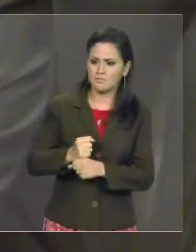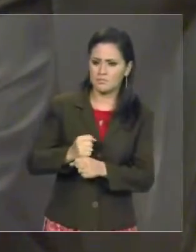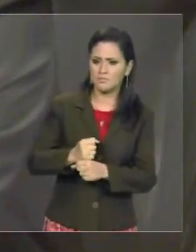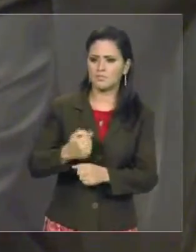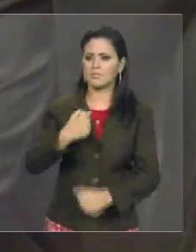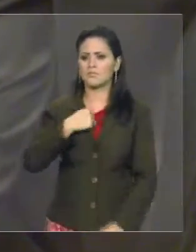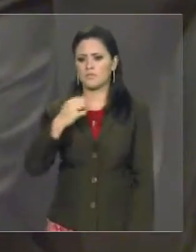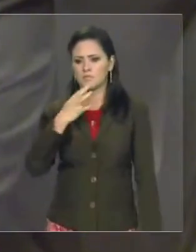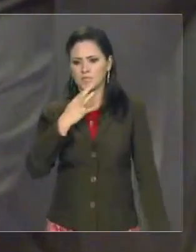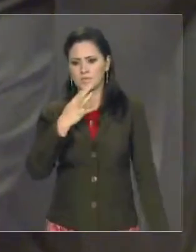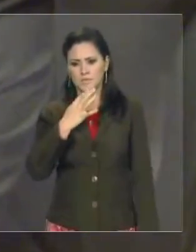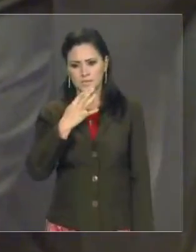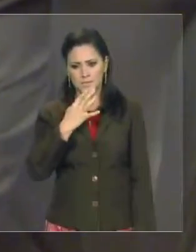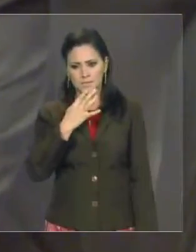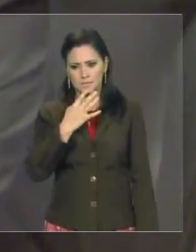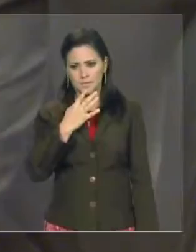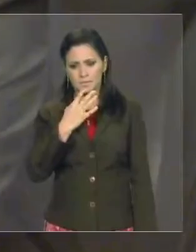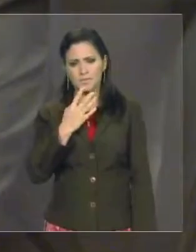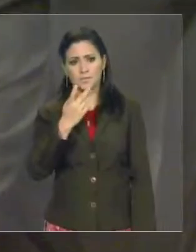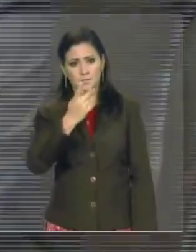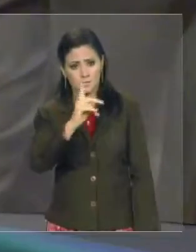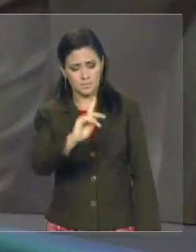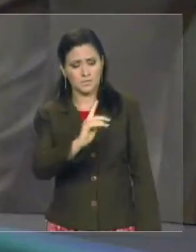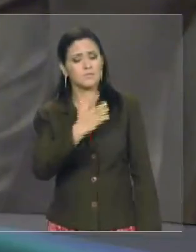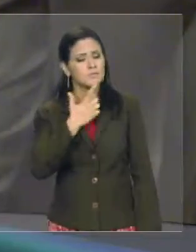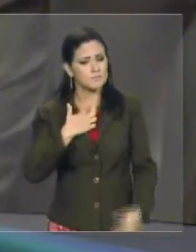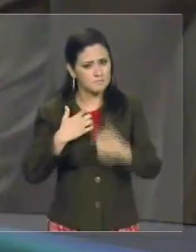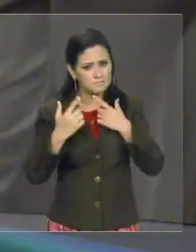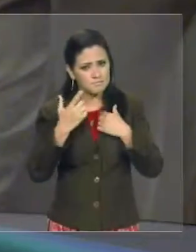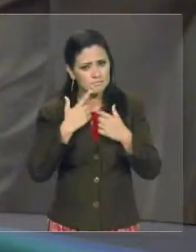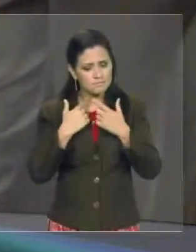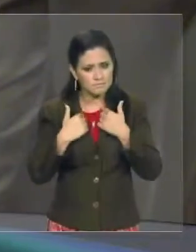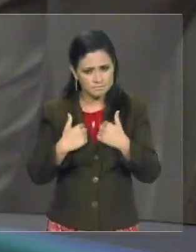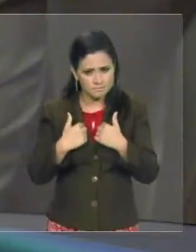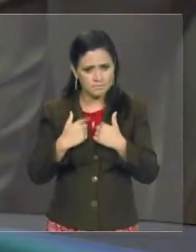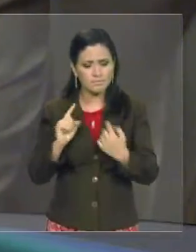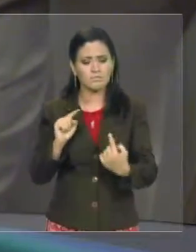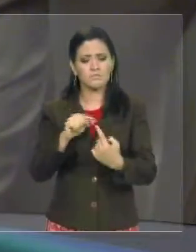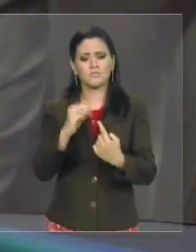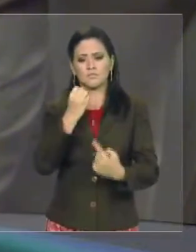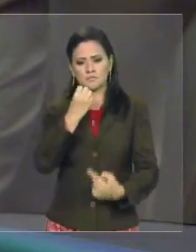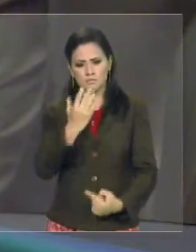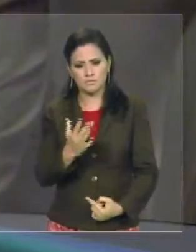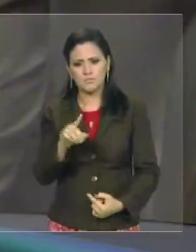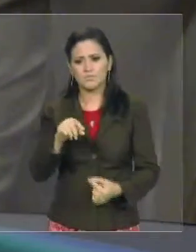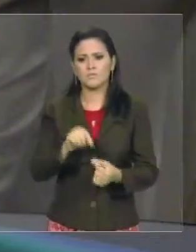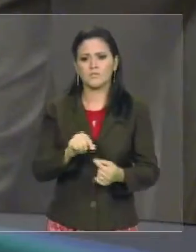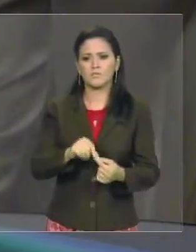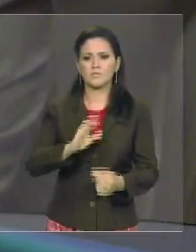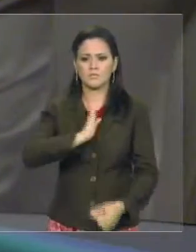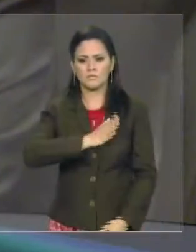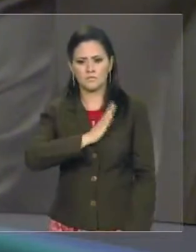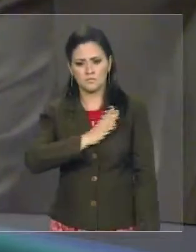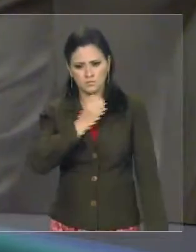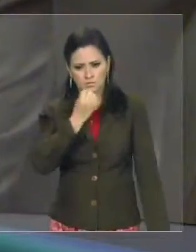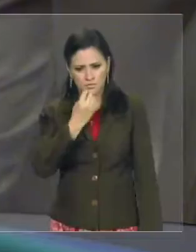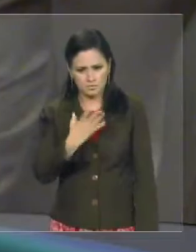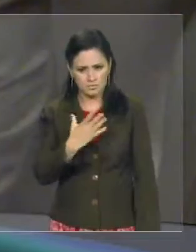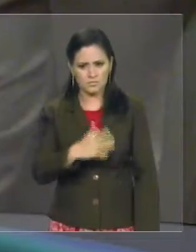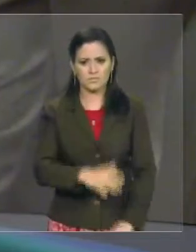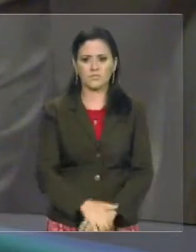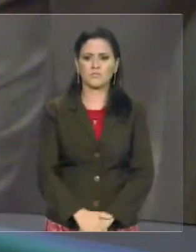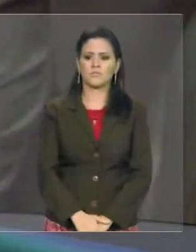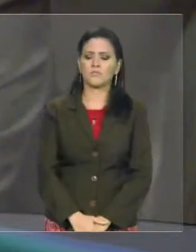sei das suas boas intenções, sei que o senhor faz as coisas com o coração, e quem faz com o coração, realmente é apedrejado.